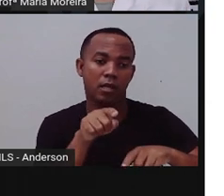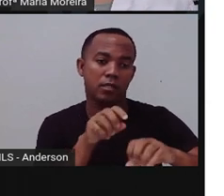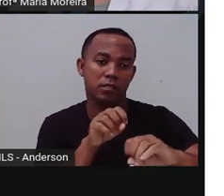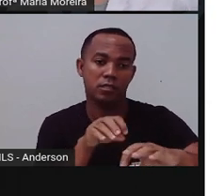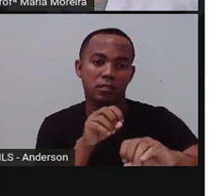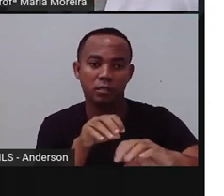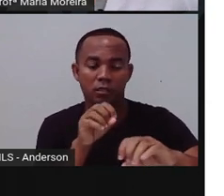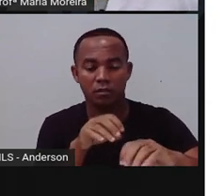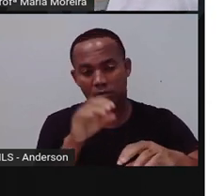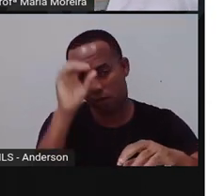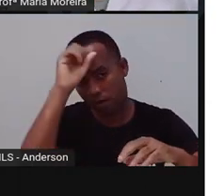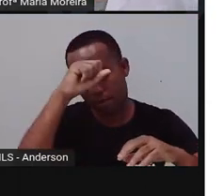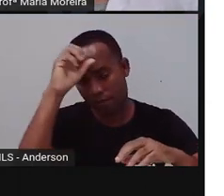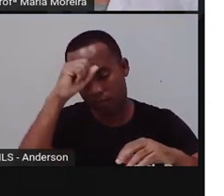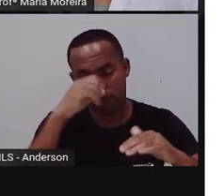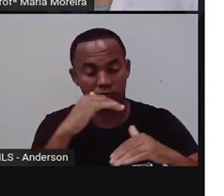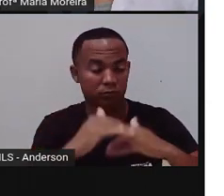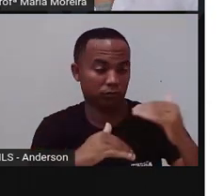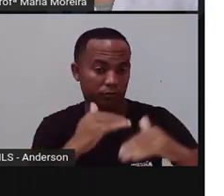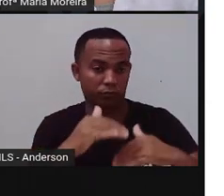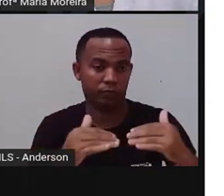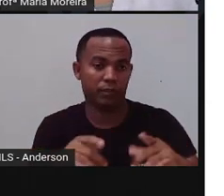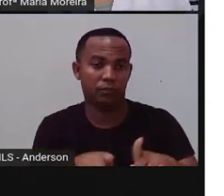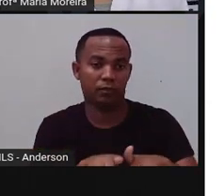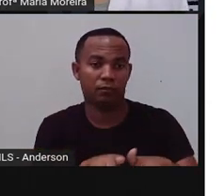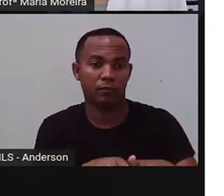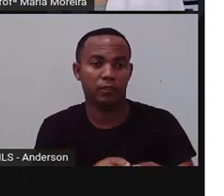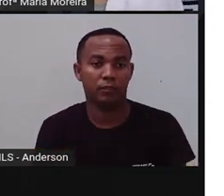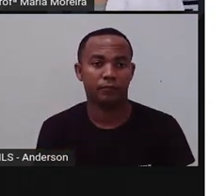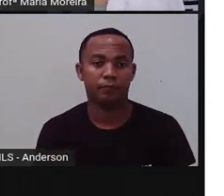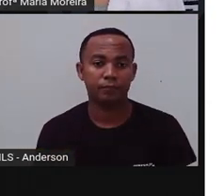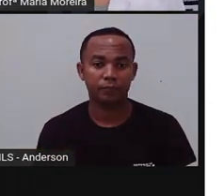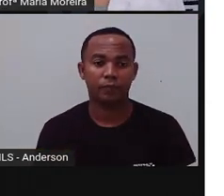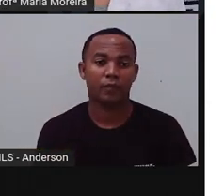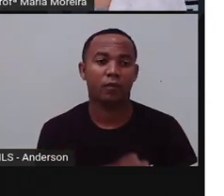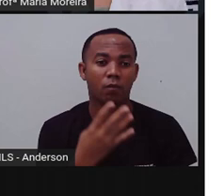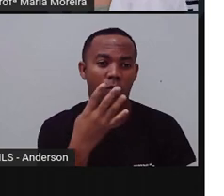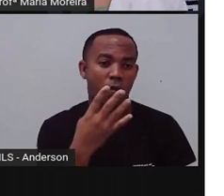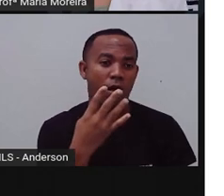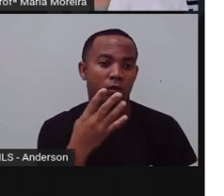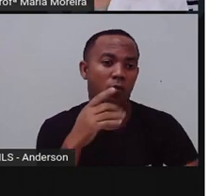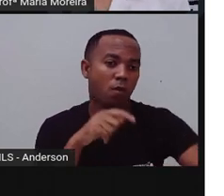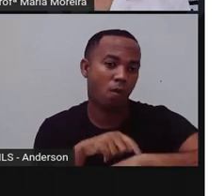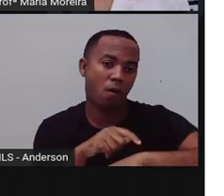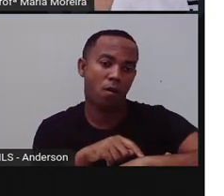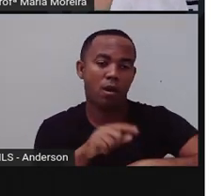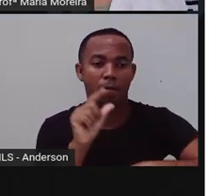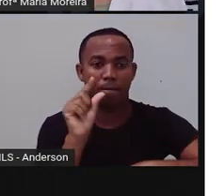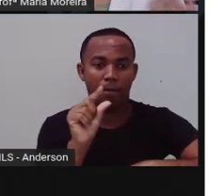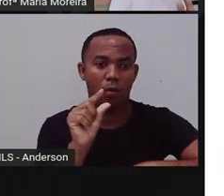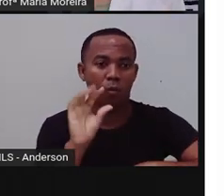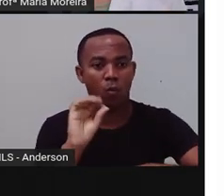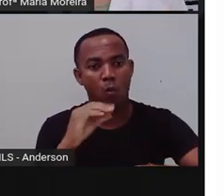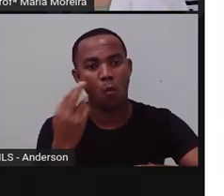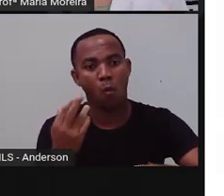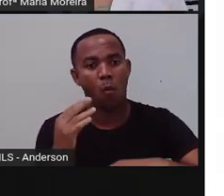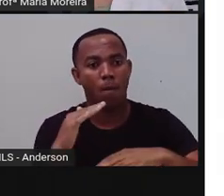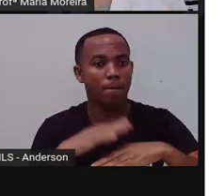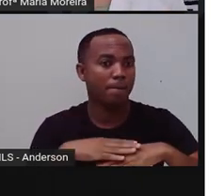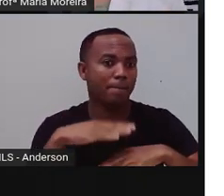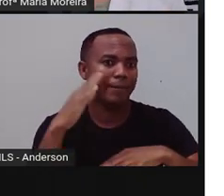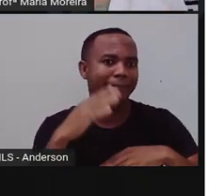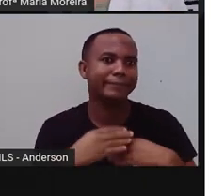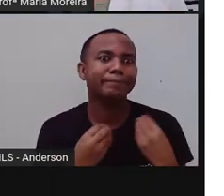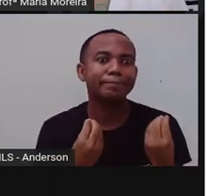de escola que você está matriculado. Quatro horas é o mínimo. Imagine só. Qual é outro lugar que você passa tanto